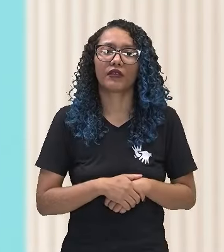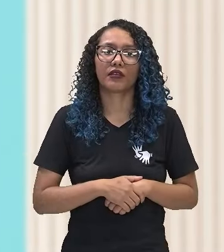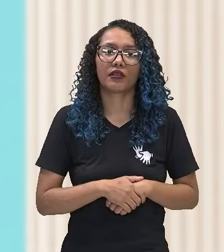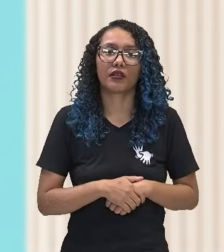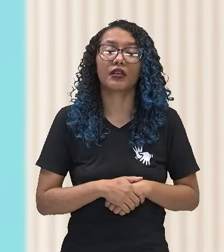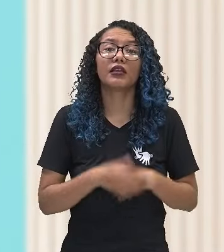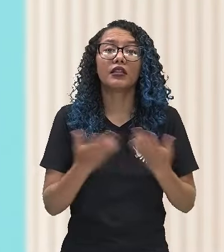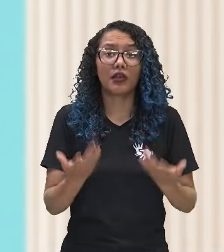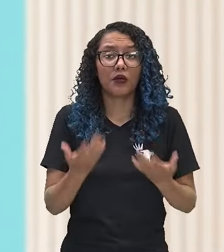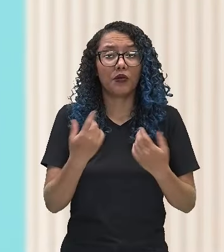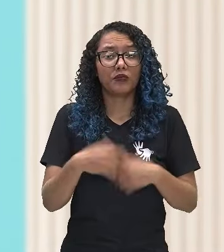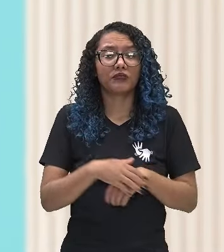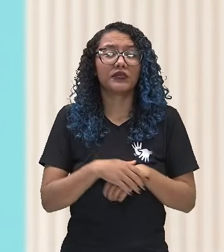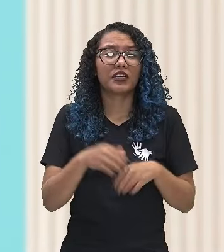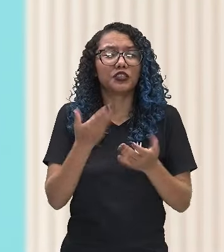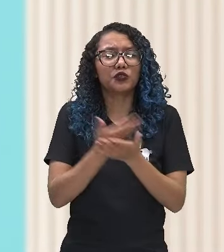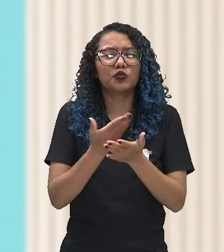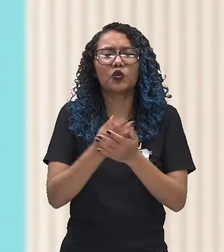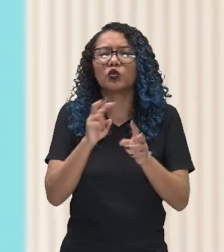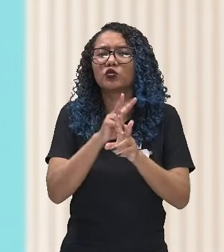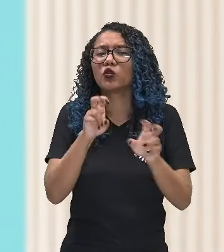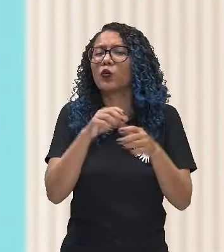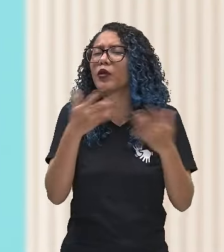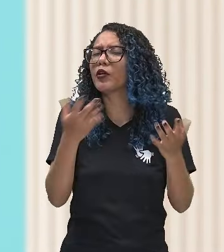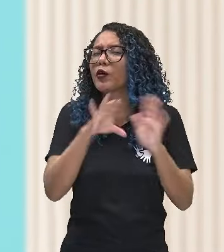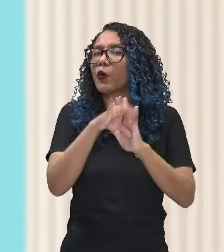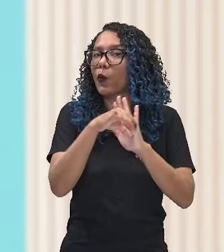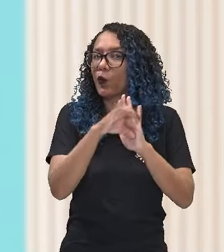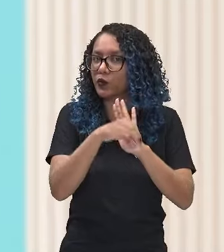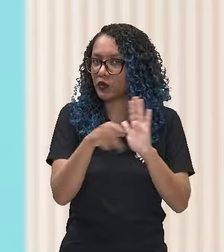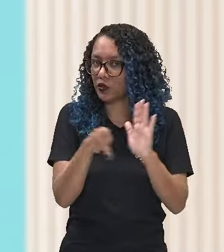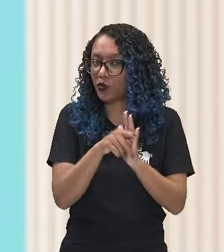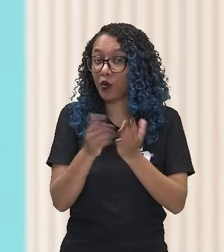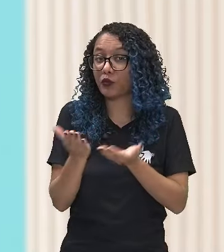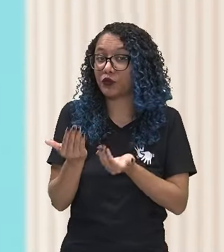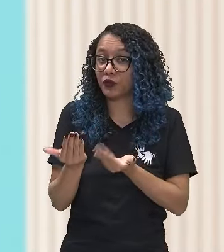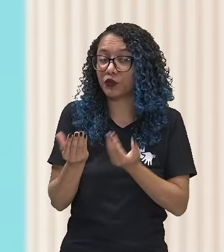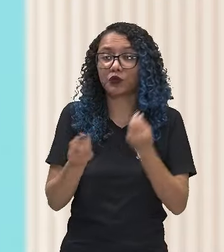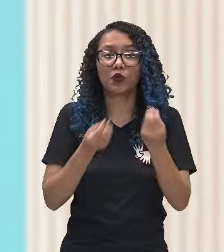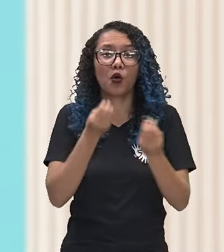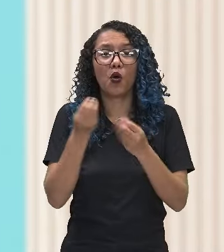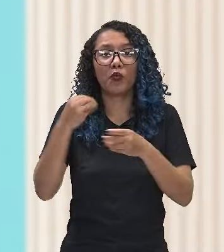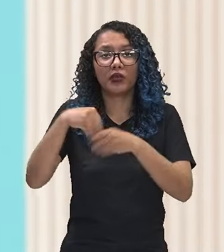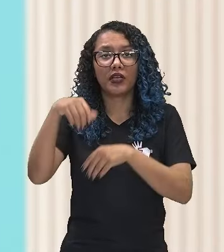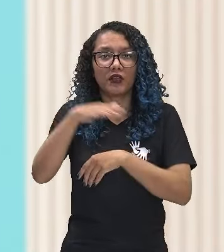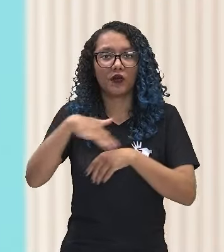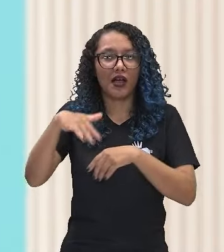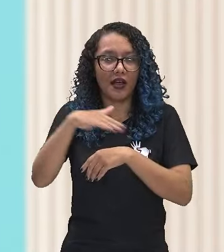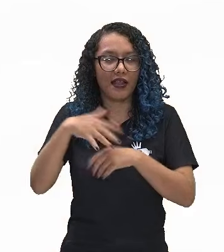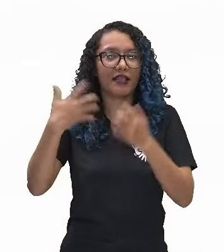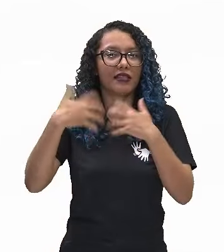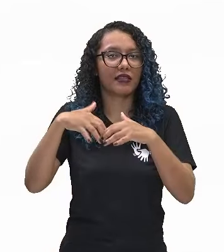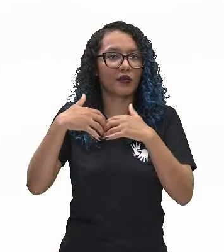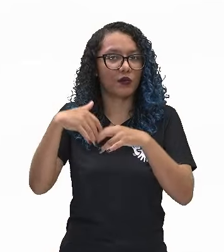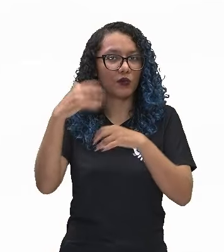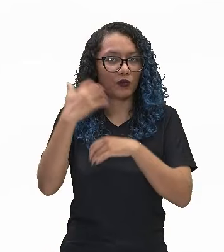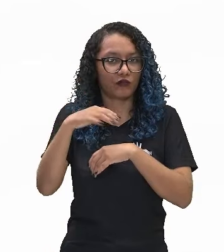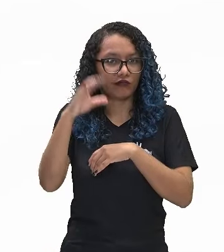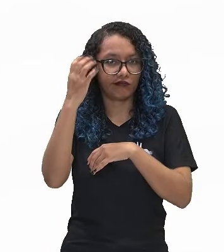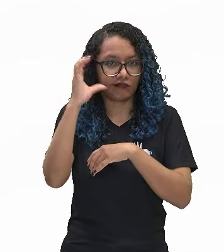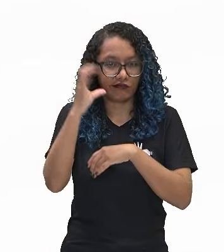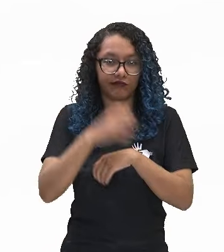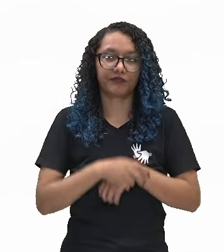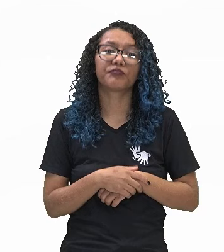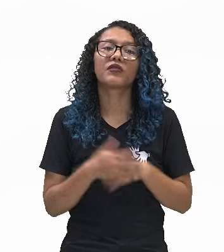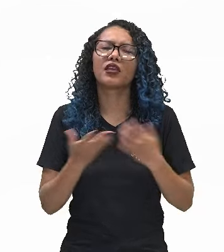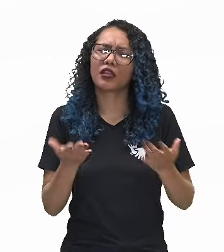juventude. Vamos lá, vamos entender o que é juventude sob o olhar da neurociência. Ela diz o seguinte. É um